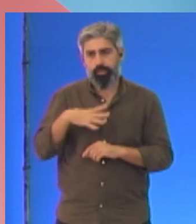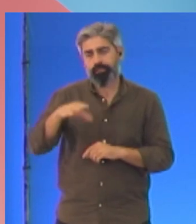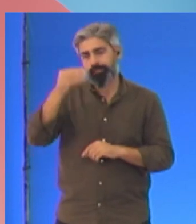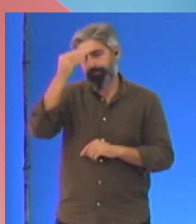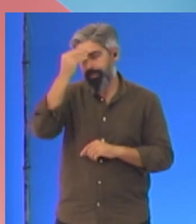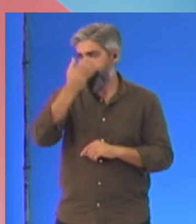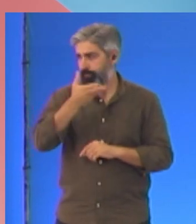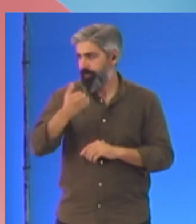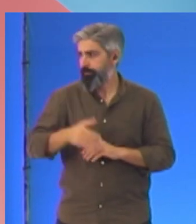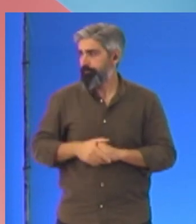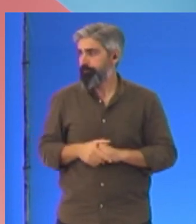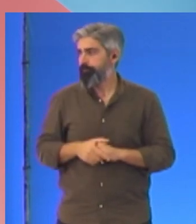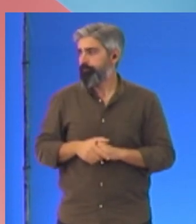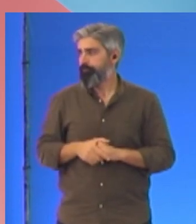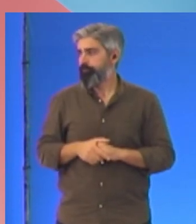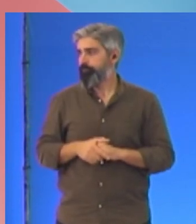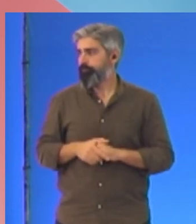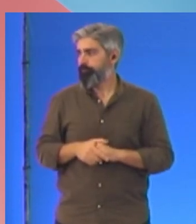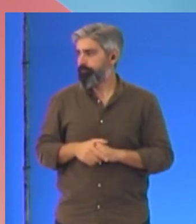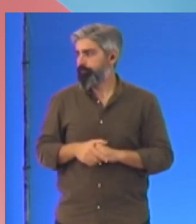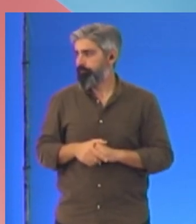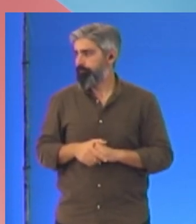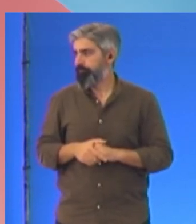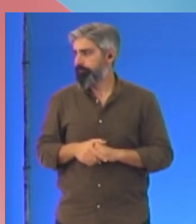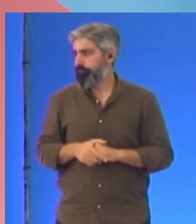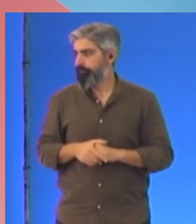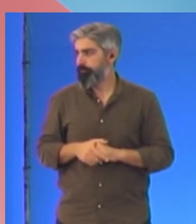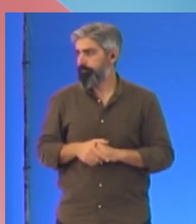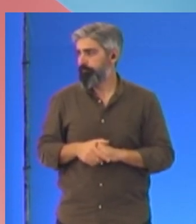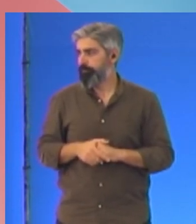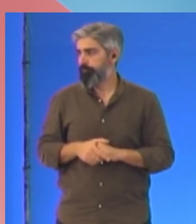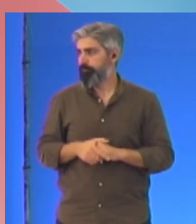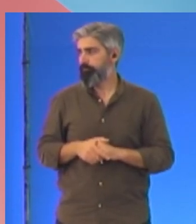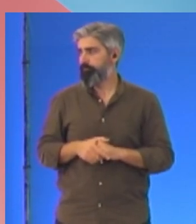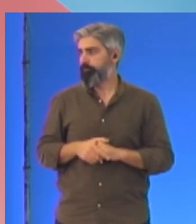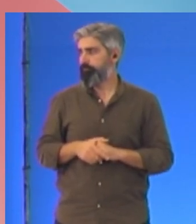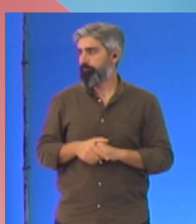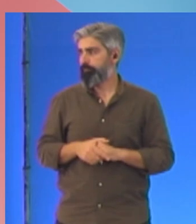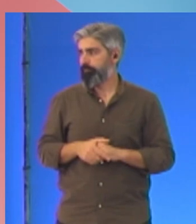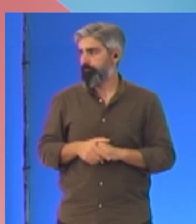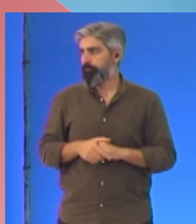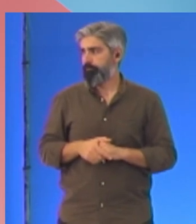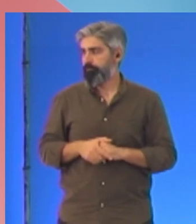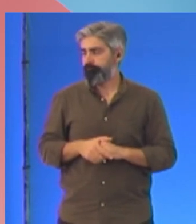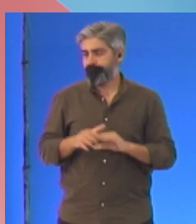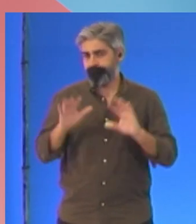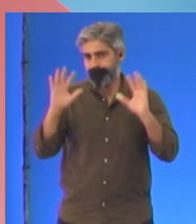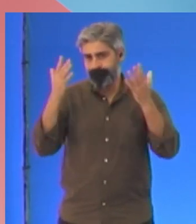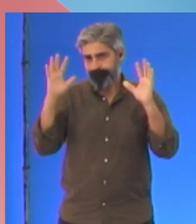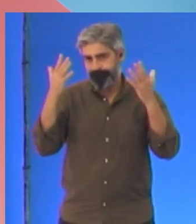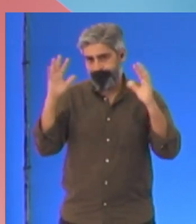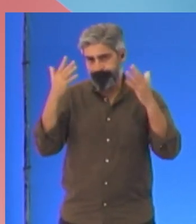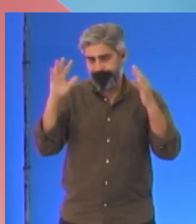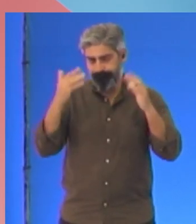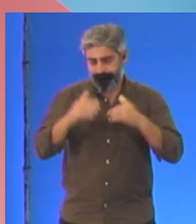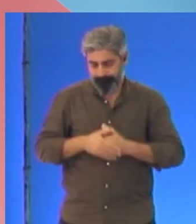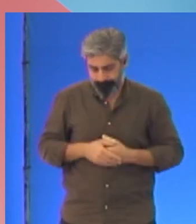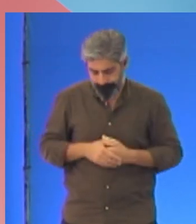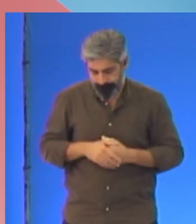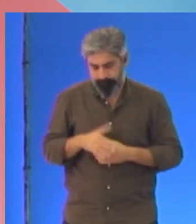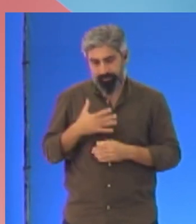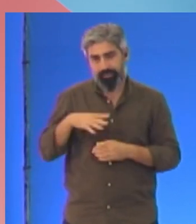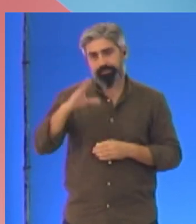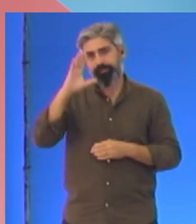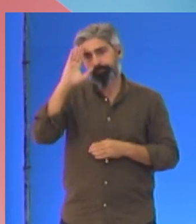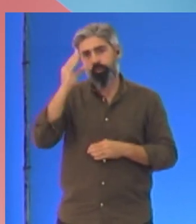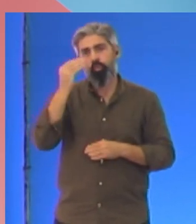do nosso programa